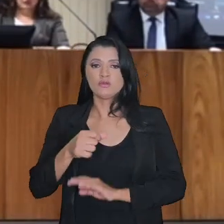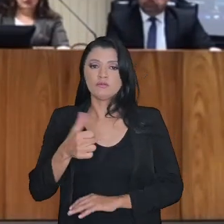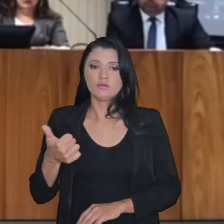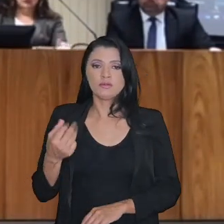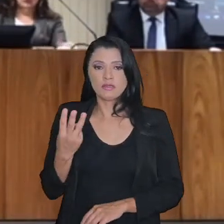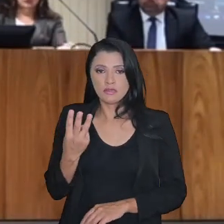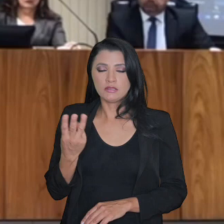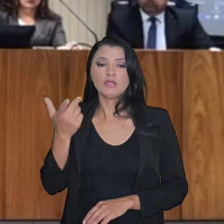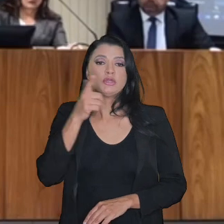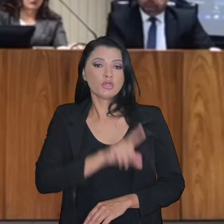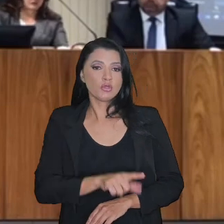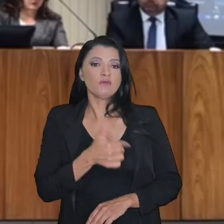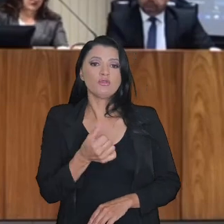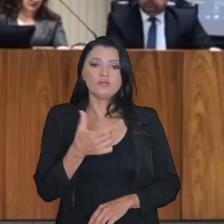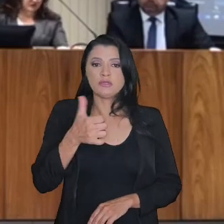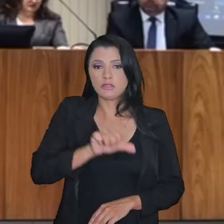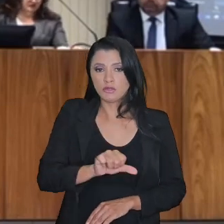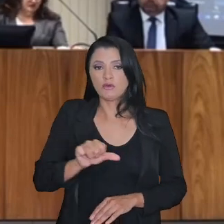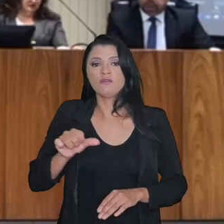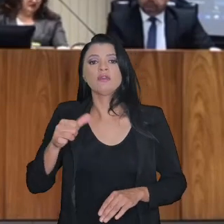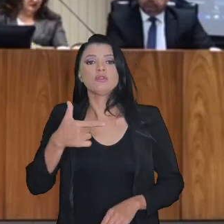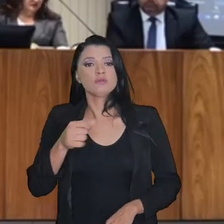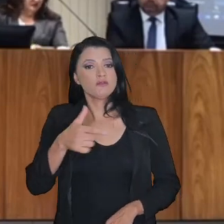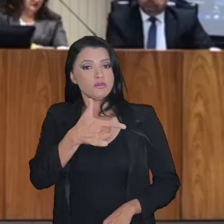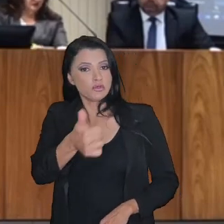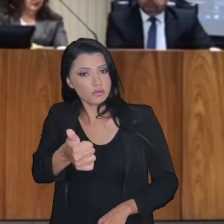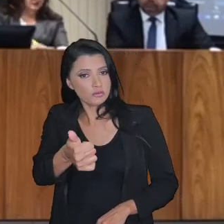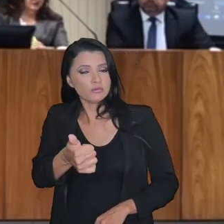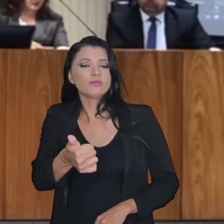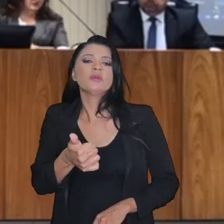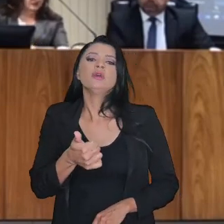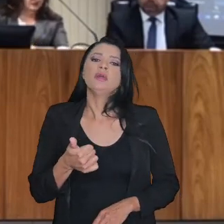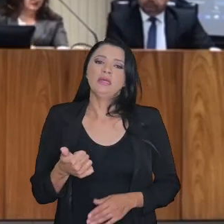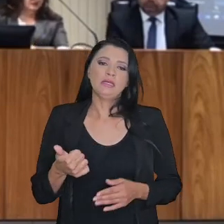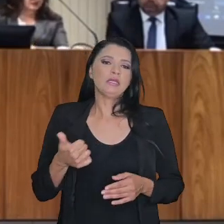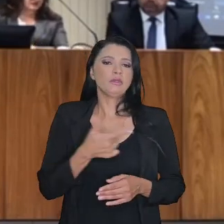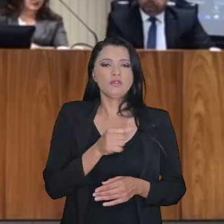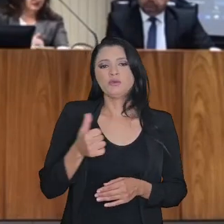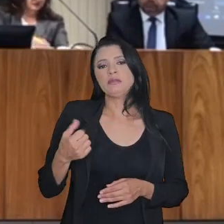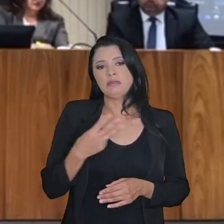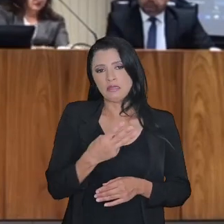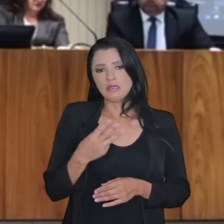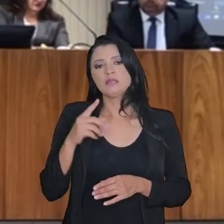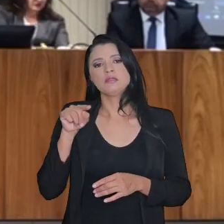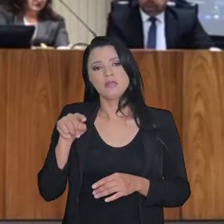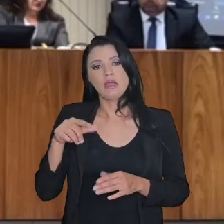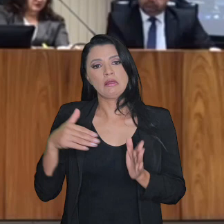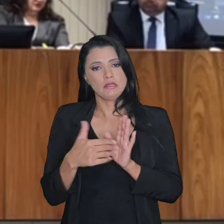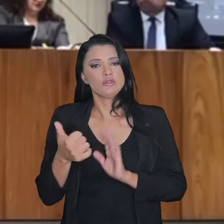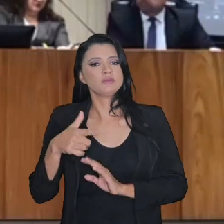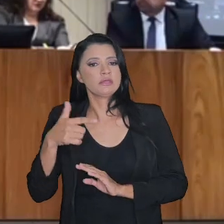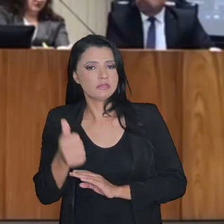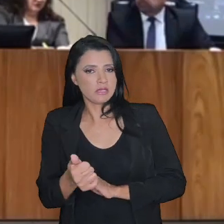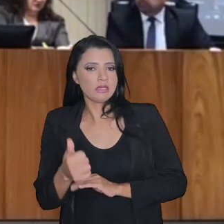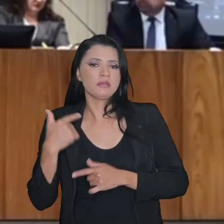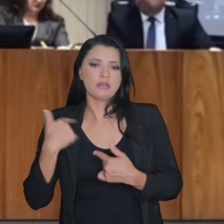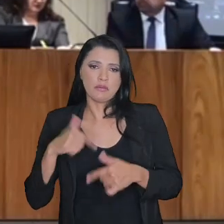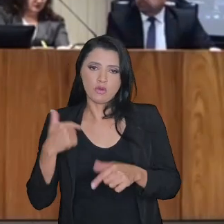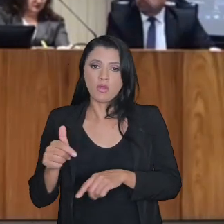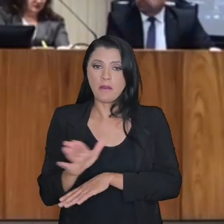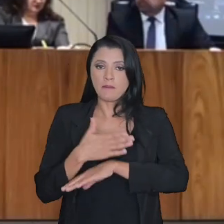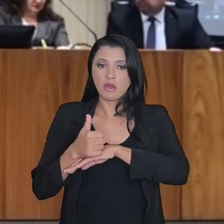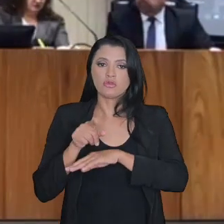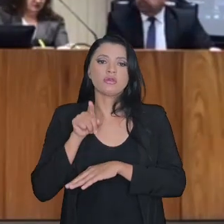2021. De 2013 a 2017, atuou como adido tributário e aduaneiro junto à Embaixada do Brasil em Washington, Estados